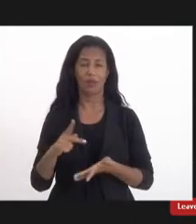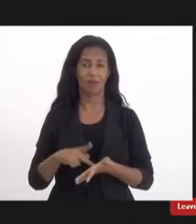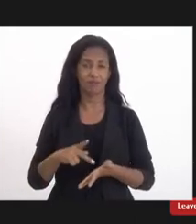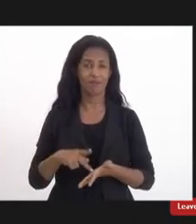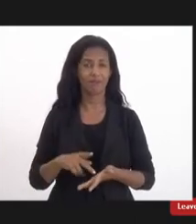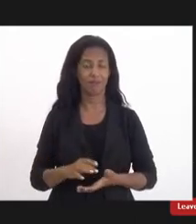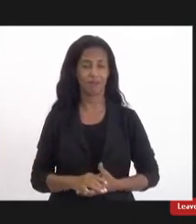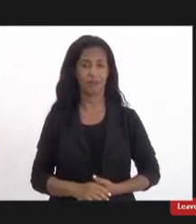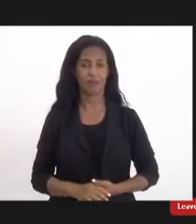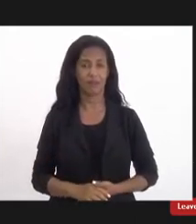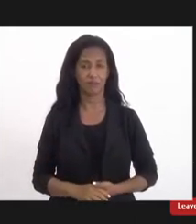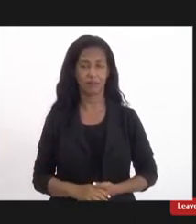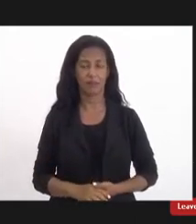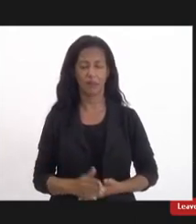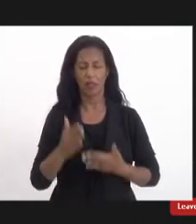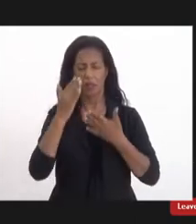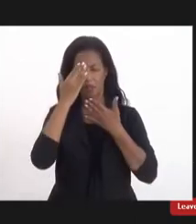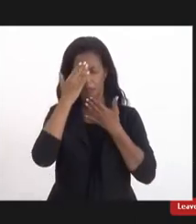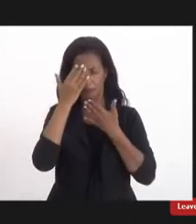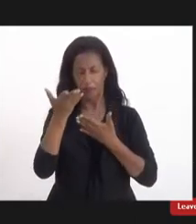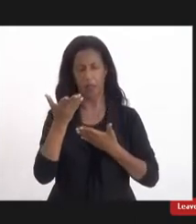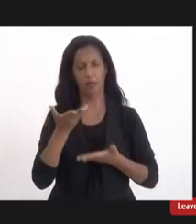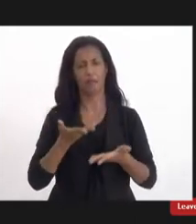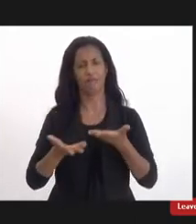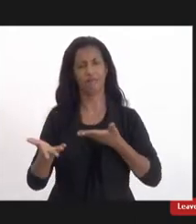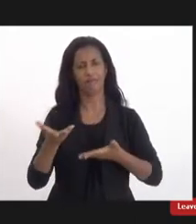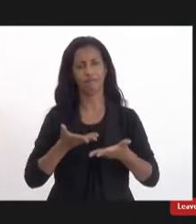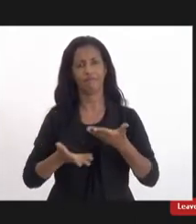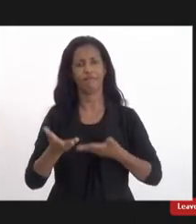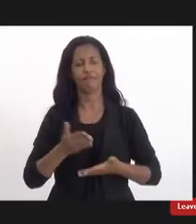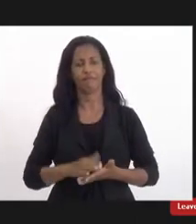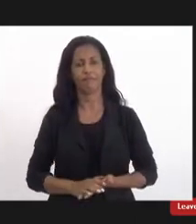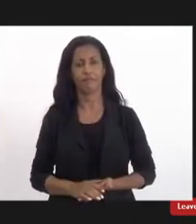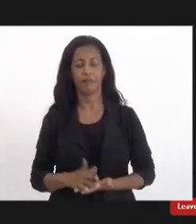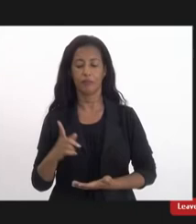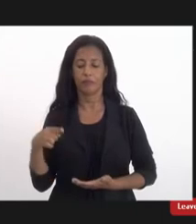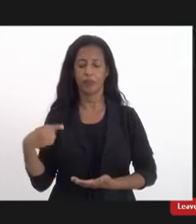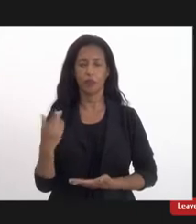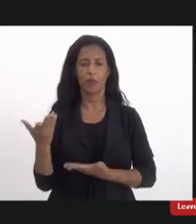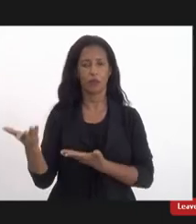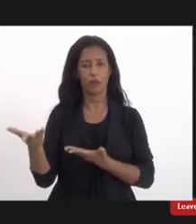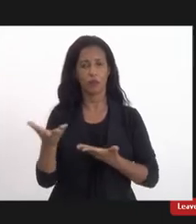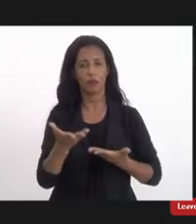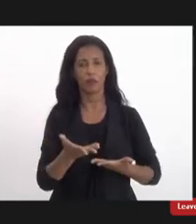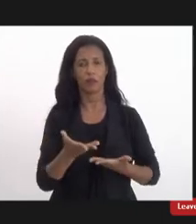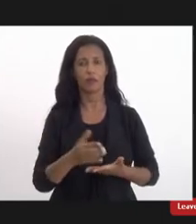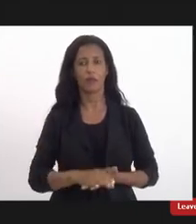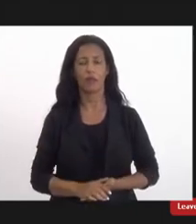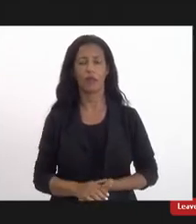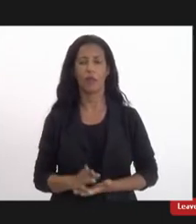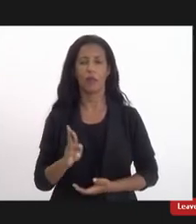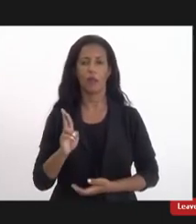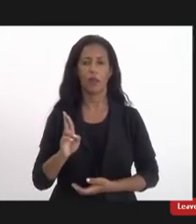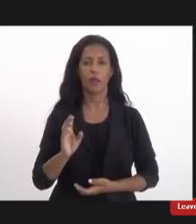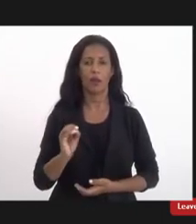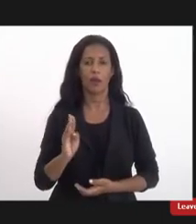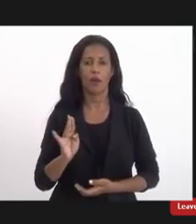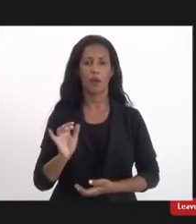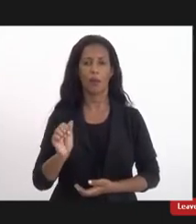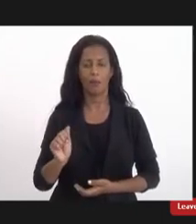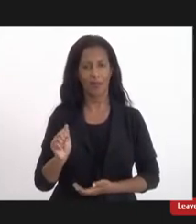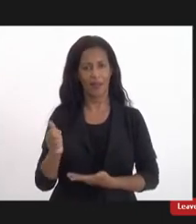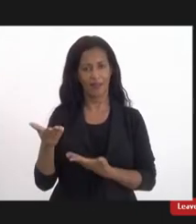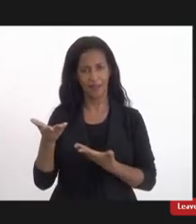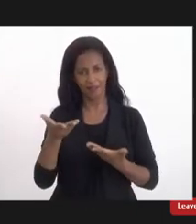obrigado pela sua participação nós vamos passar agora para Roberta Roberta